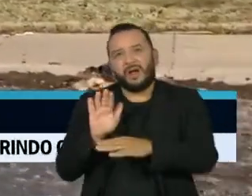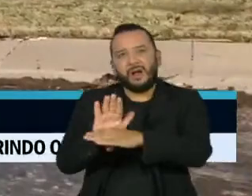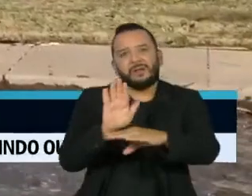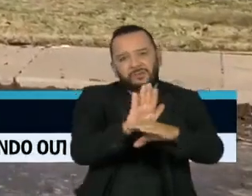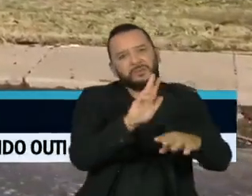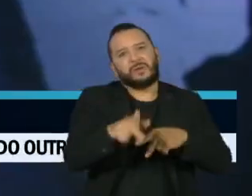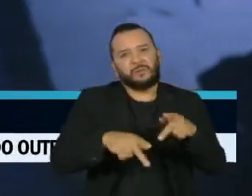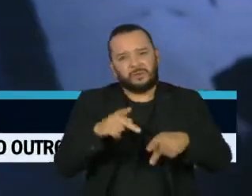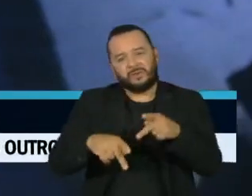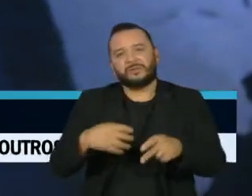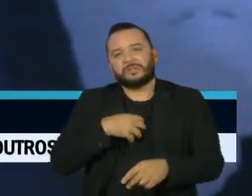possível.